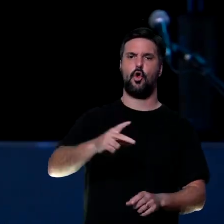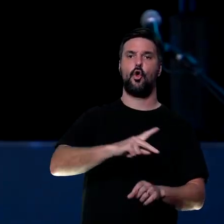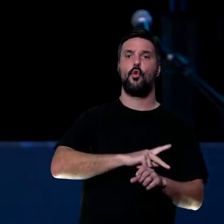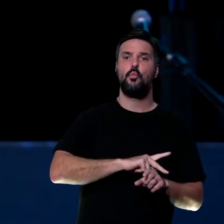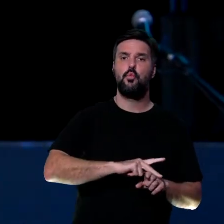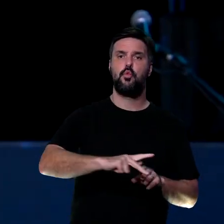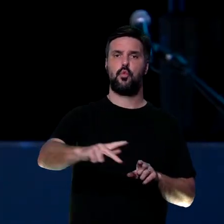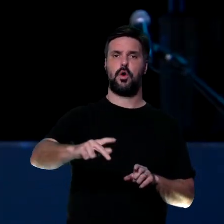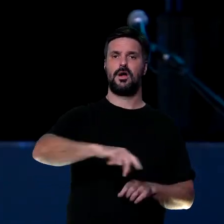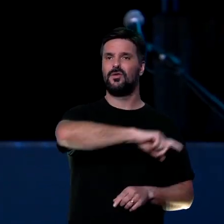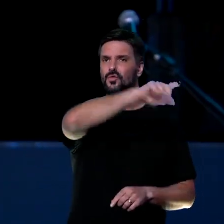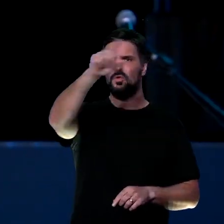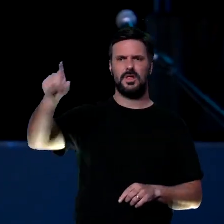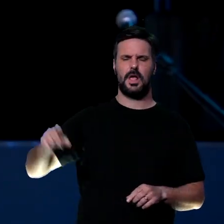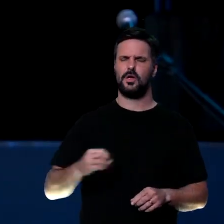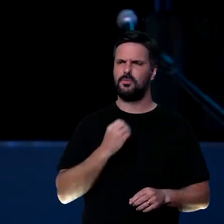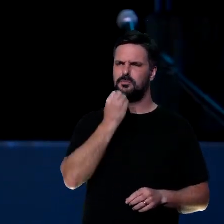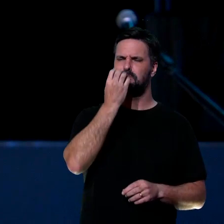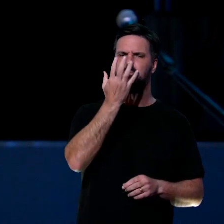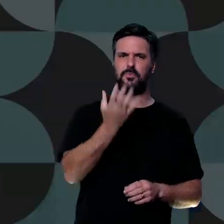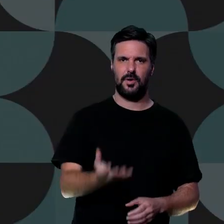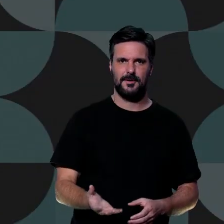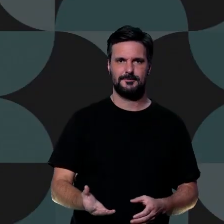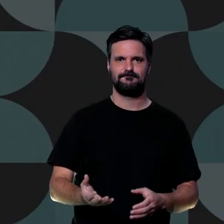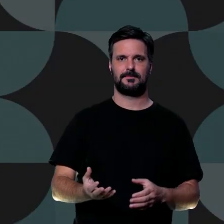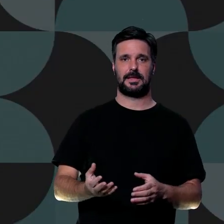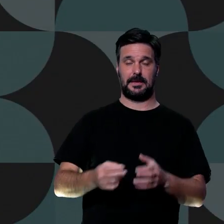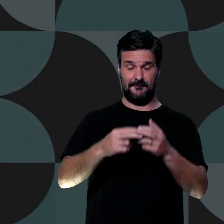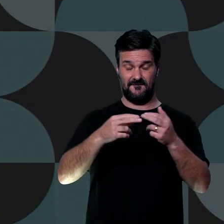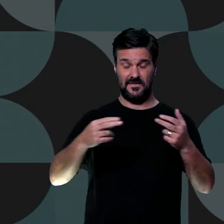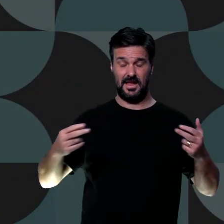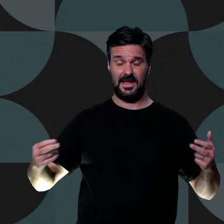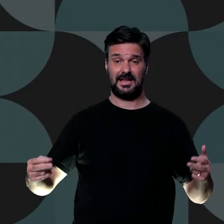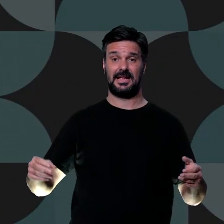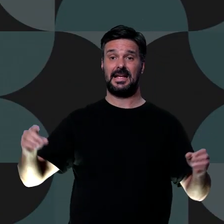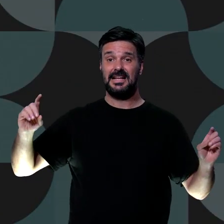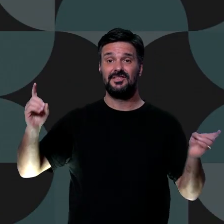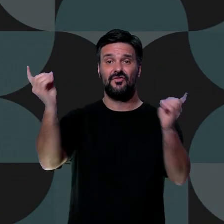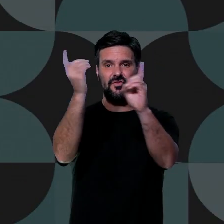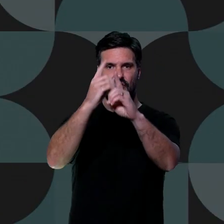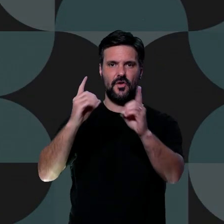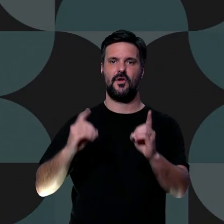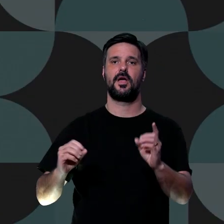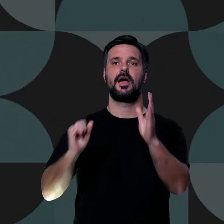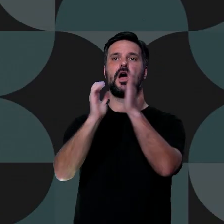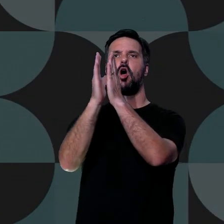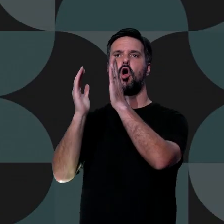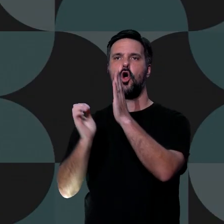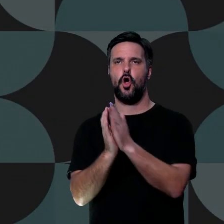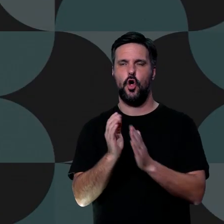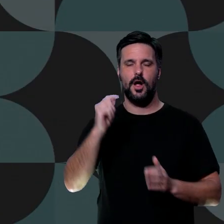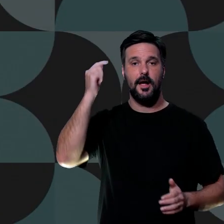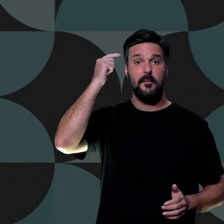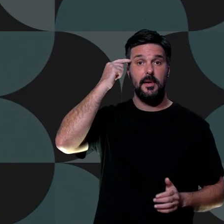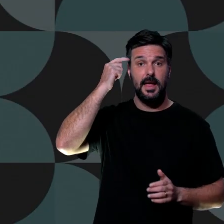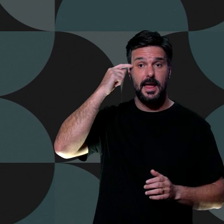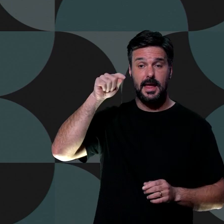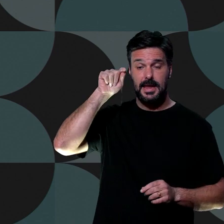tudo que for amável, for de boa fama, se houver algo de excelente ou digno de louvor, pensem nessas coisas.